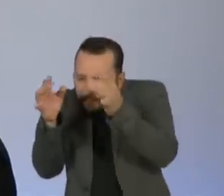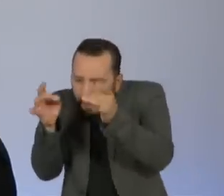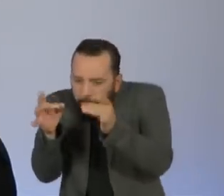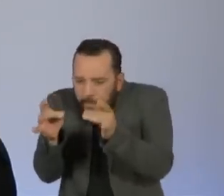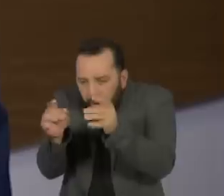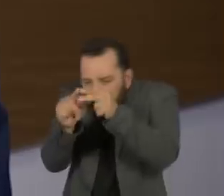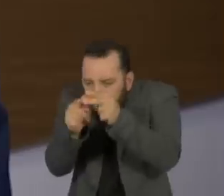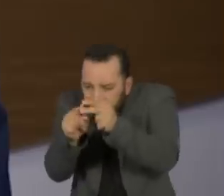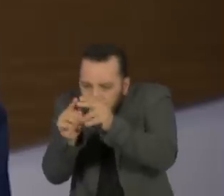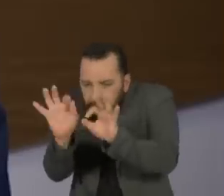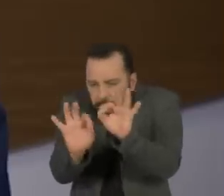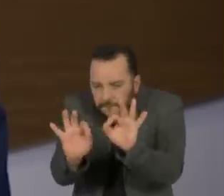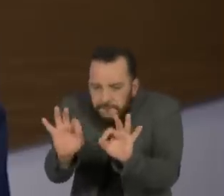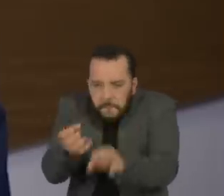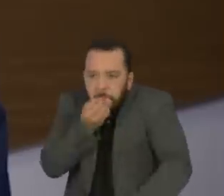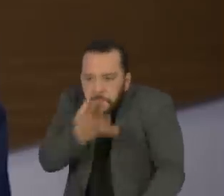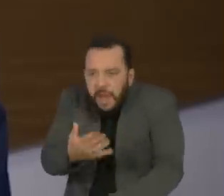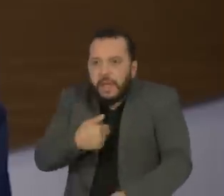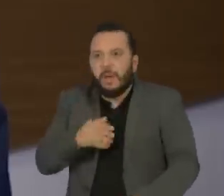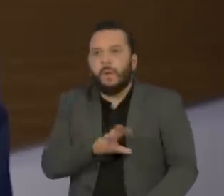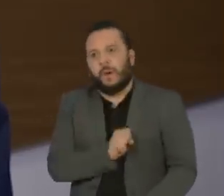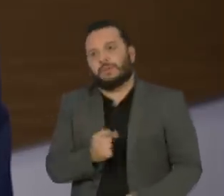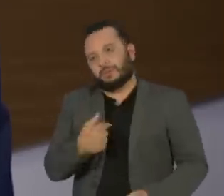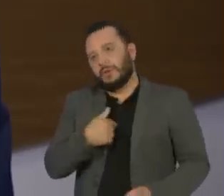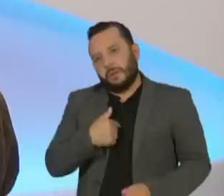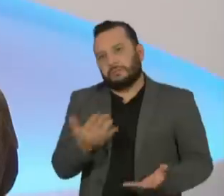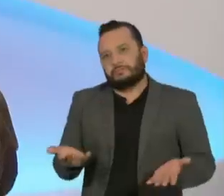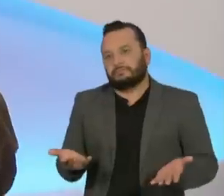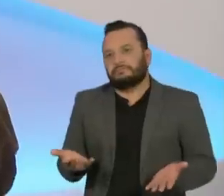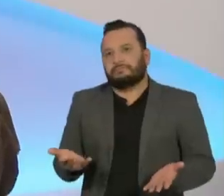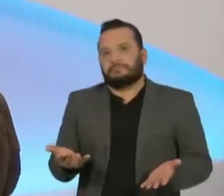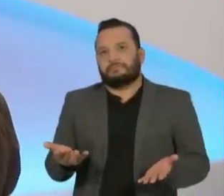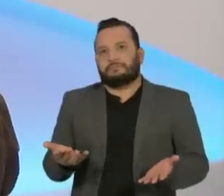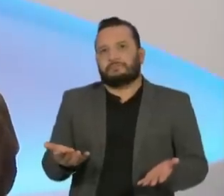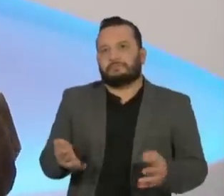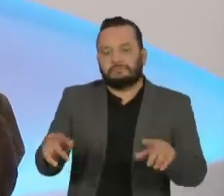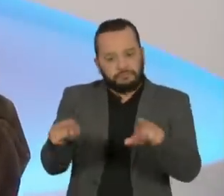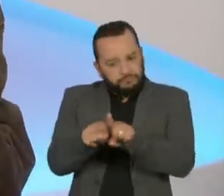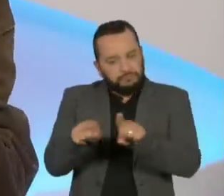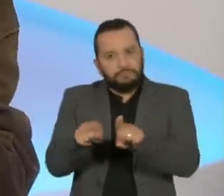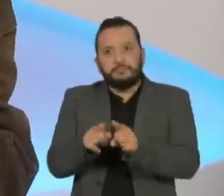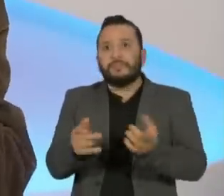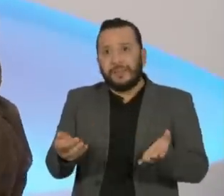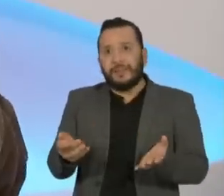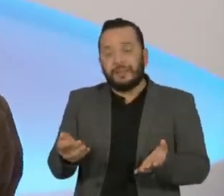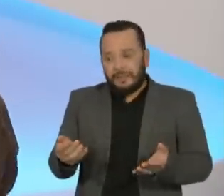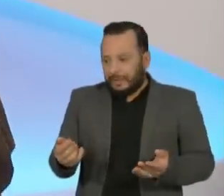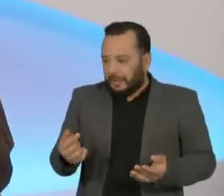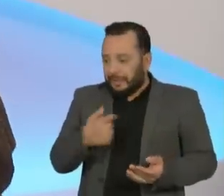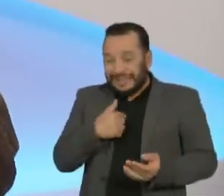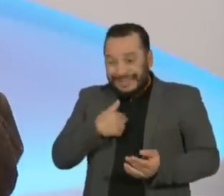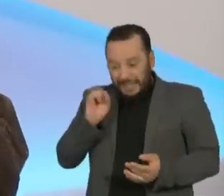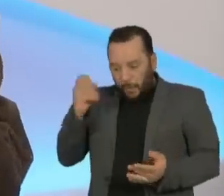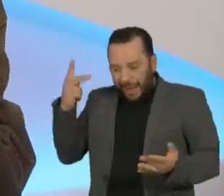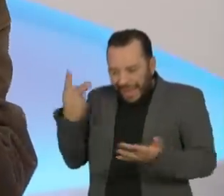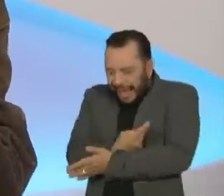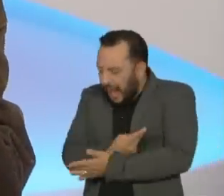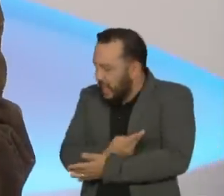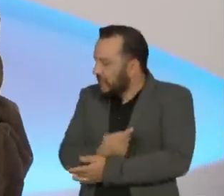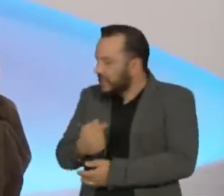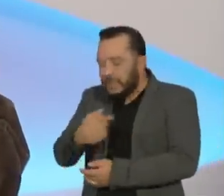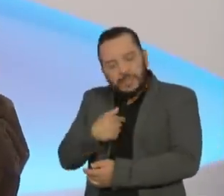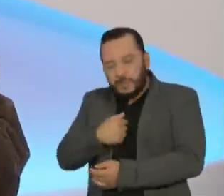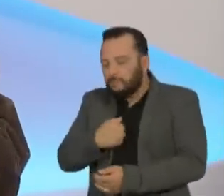diligentemente bem feito. E como eu não tenho a menor clemência para comigo mesmo, eu também tenho